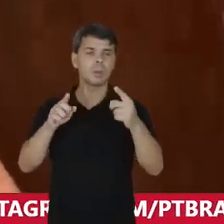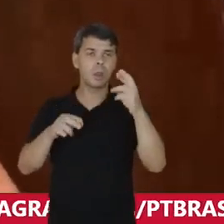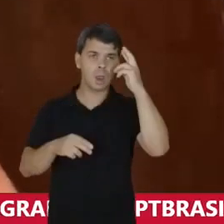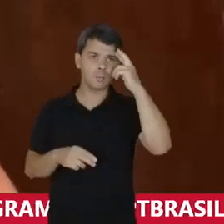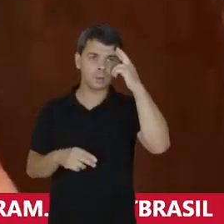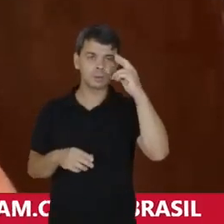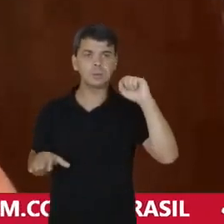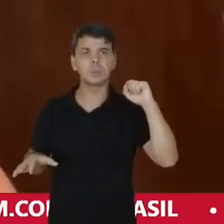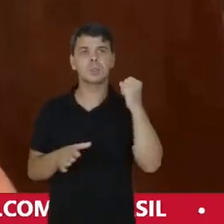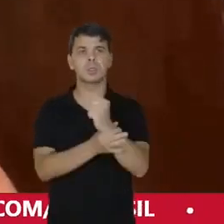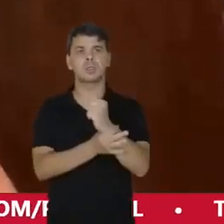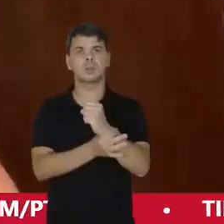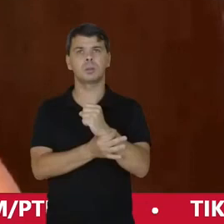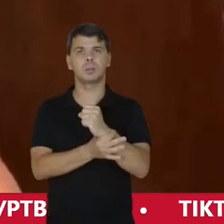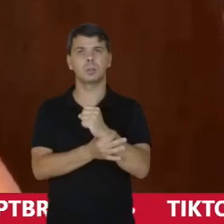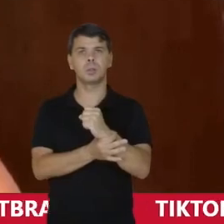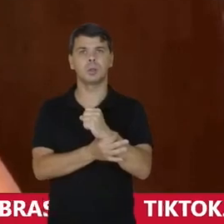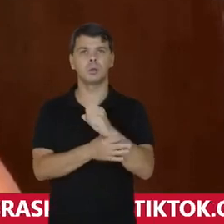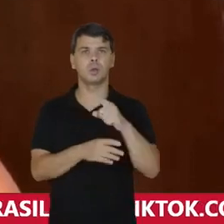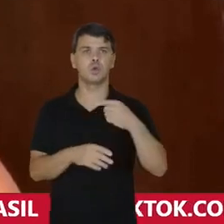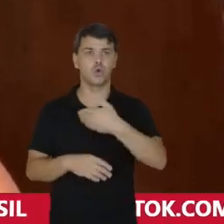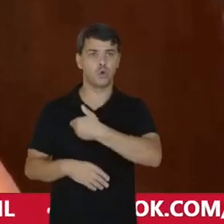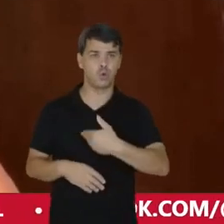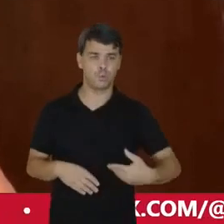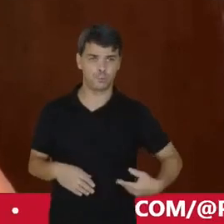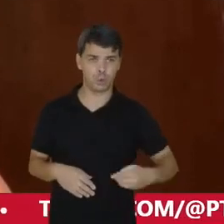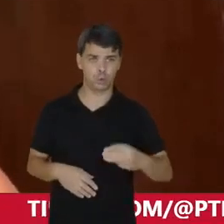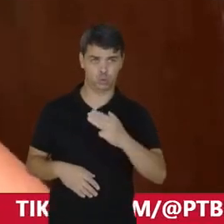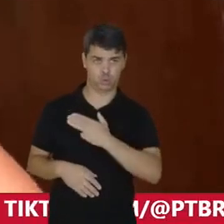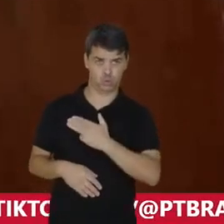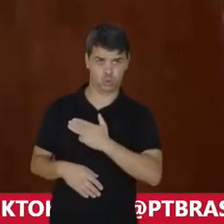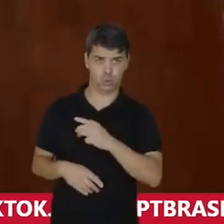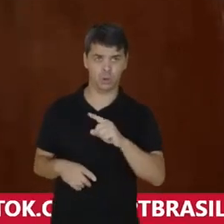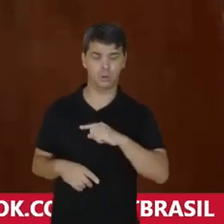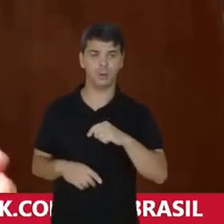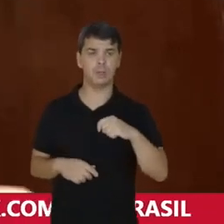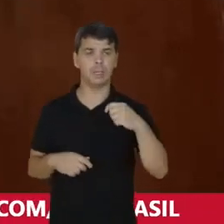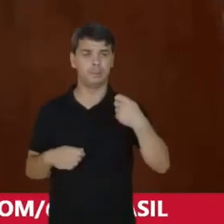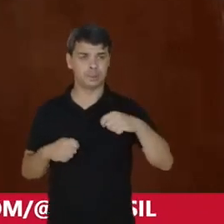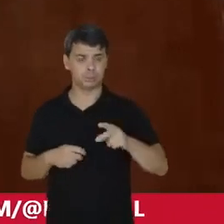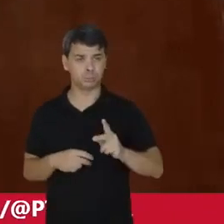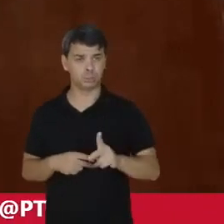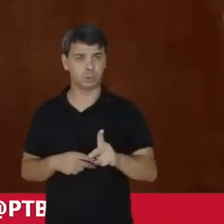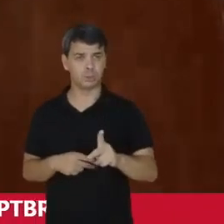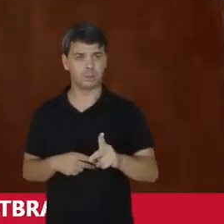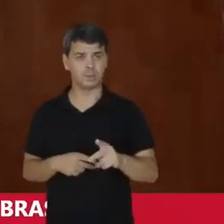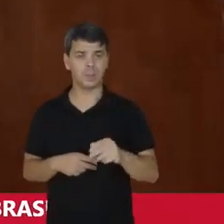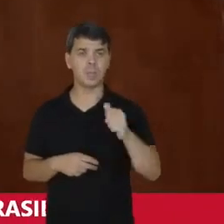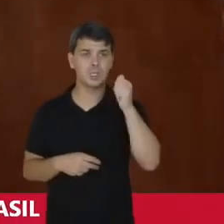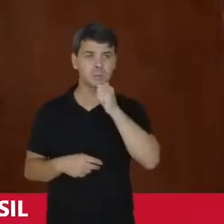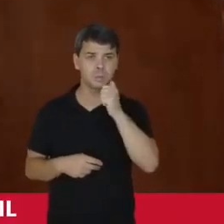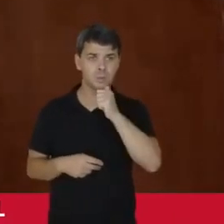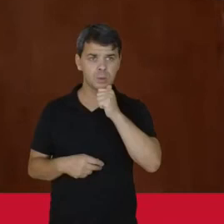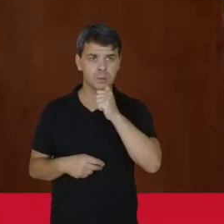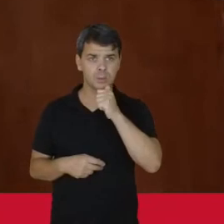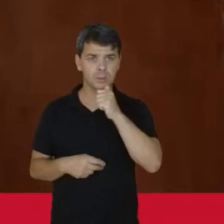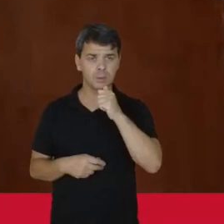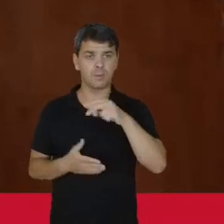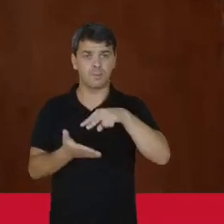garantir No próximo Se assim Deus permitir Governo Lula Para que nós Possamos dar condições Para que as mulheres